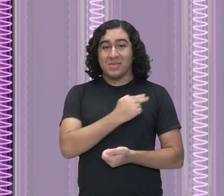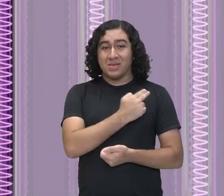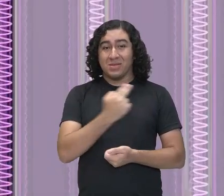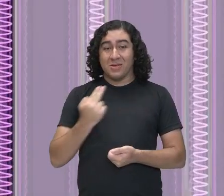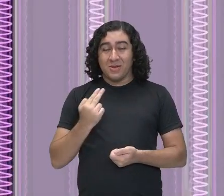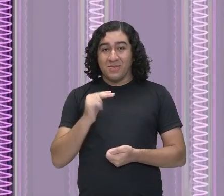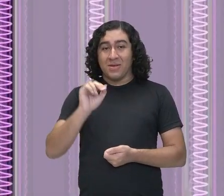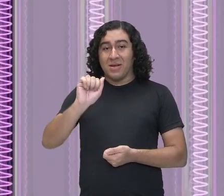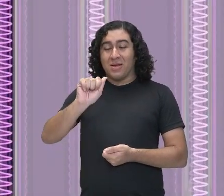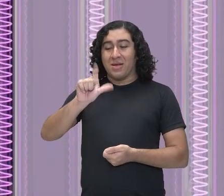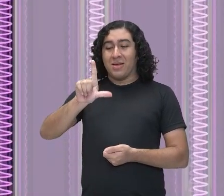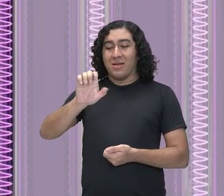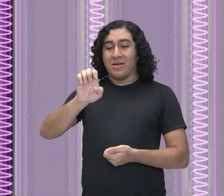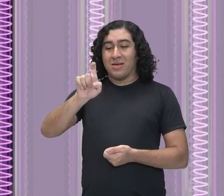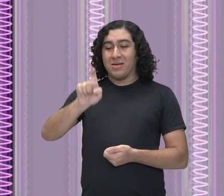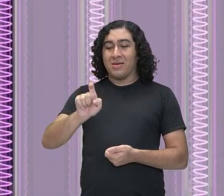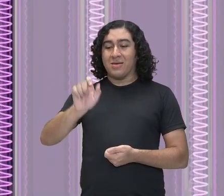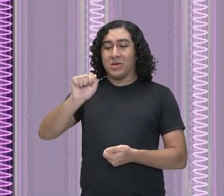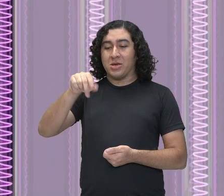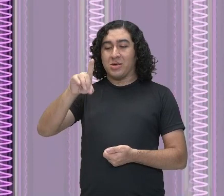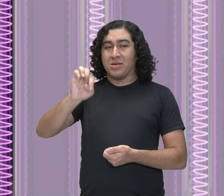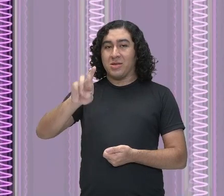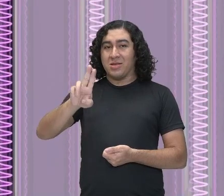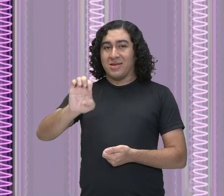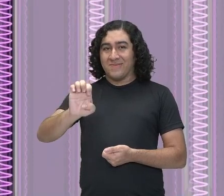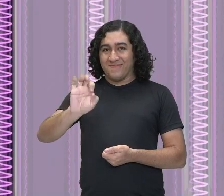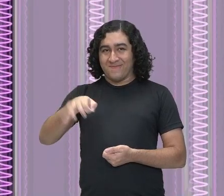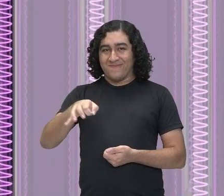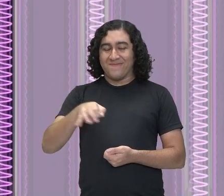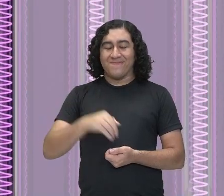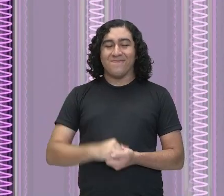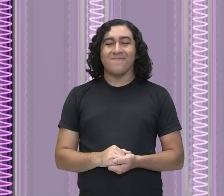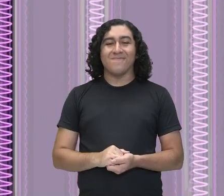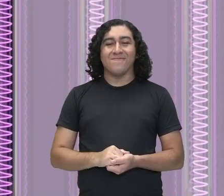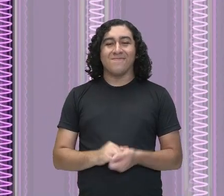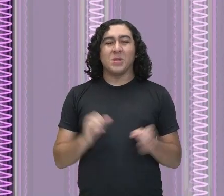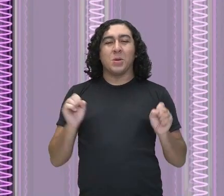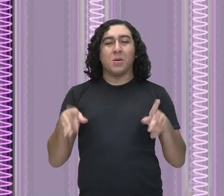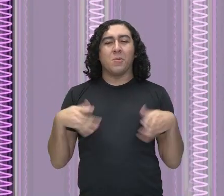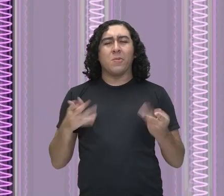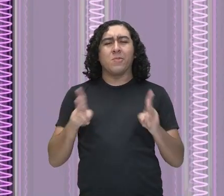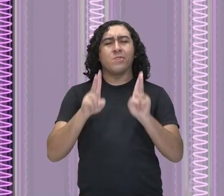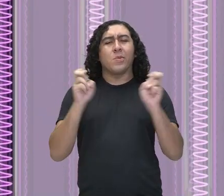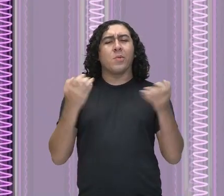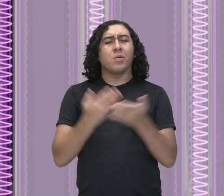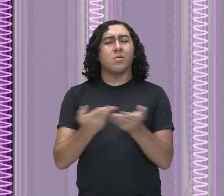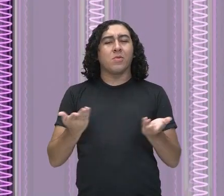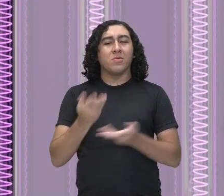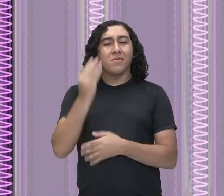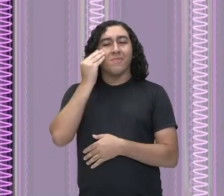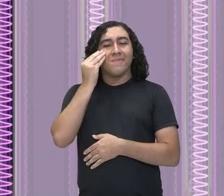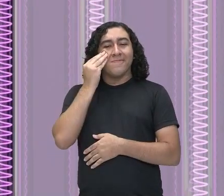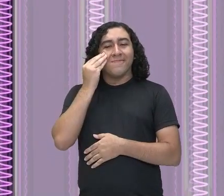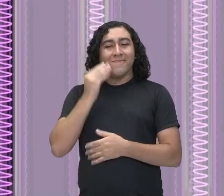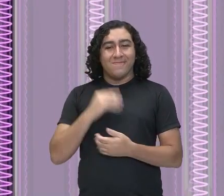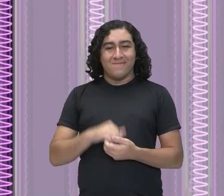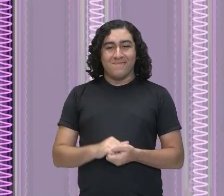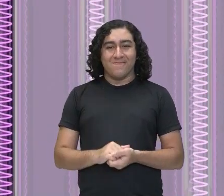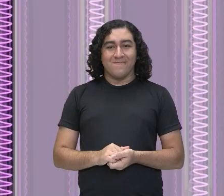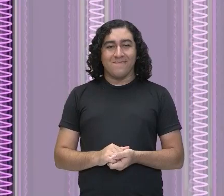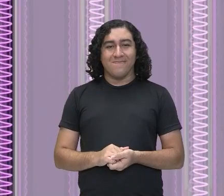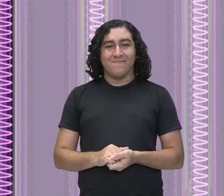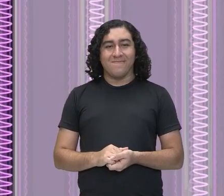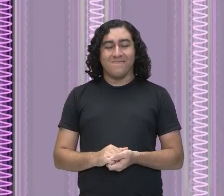Alexandre dos Santos. Muito bem, o que temos na nossa aula? Nossa aula